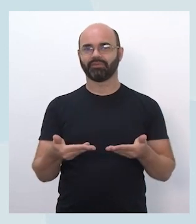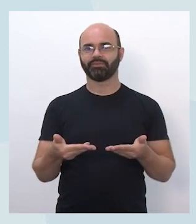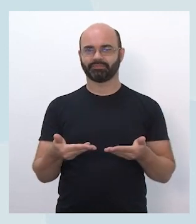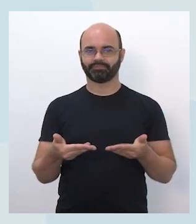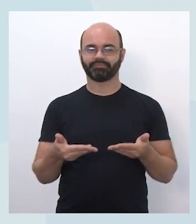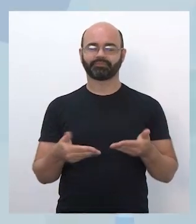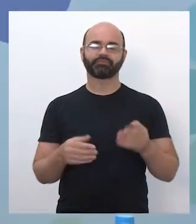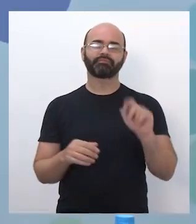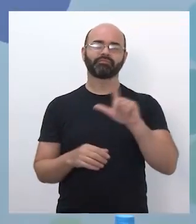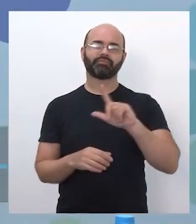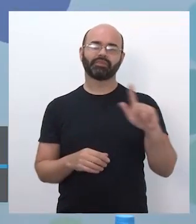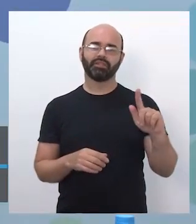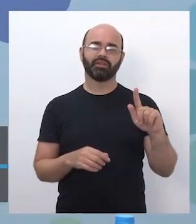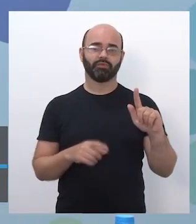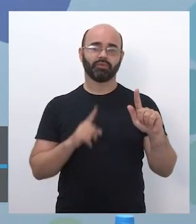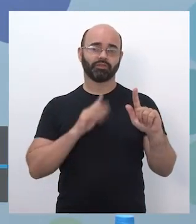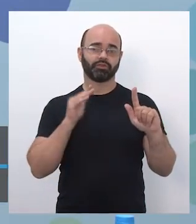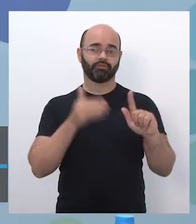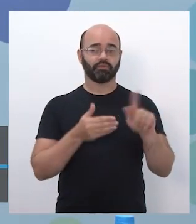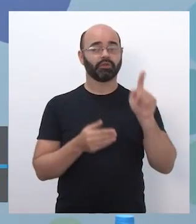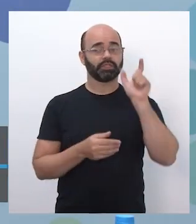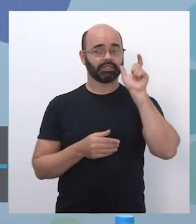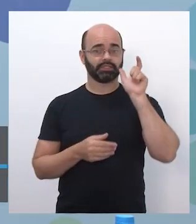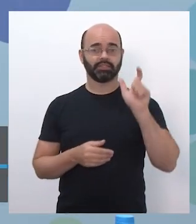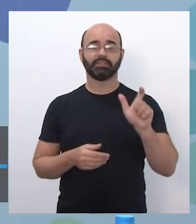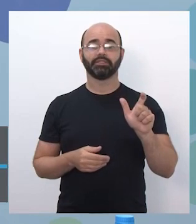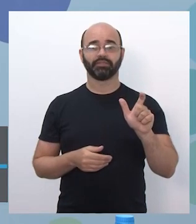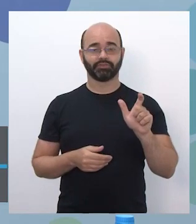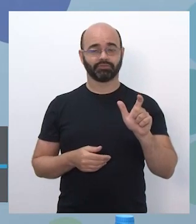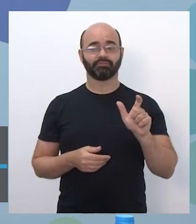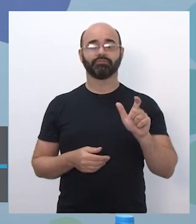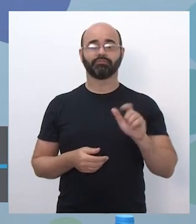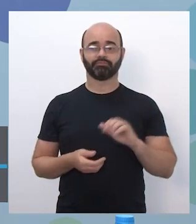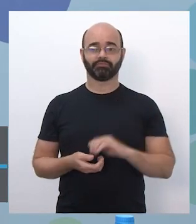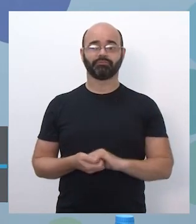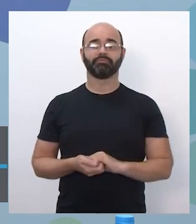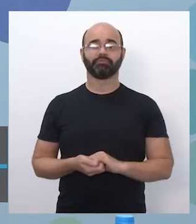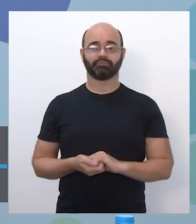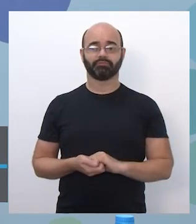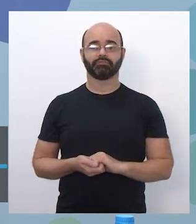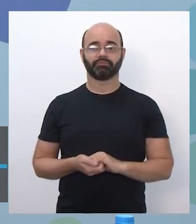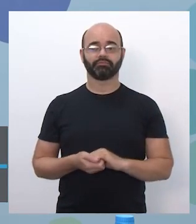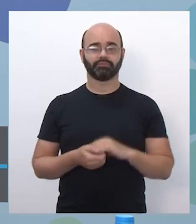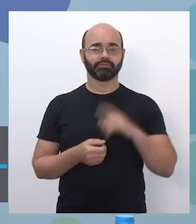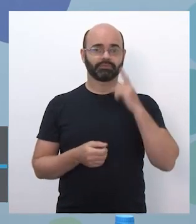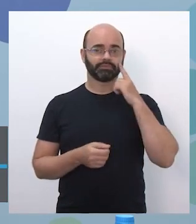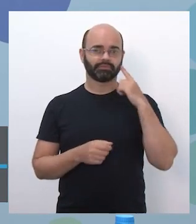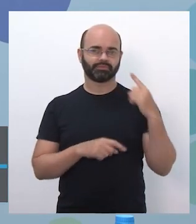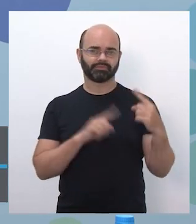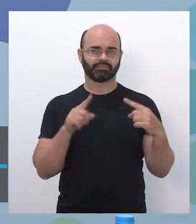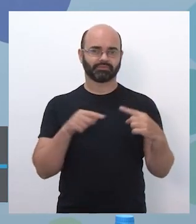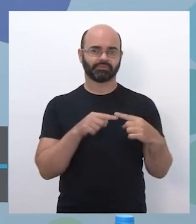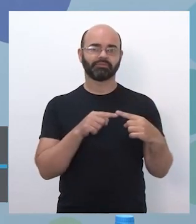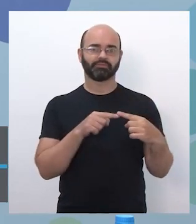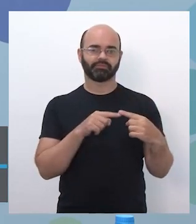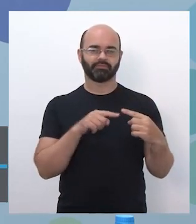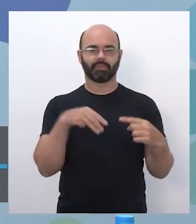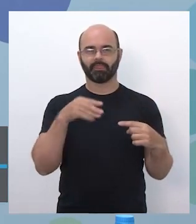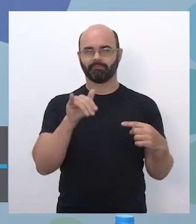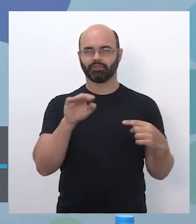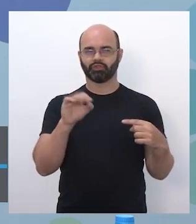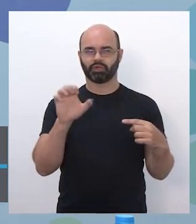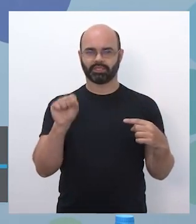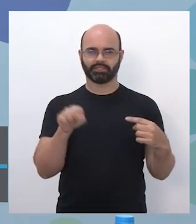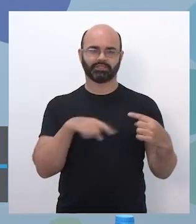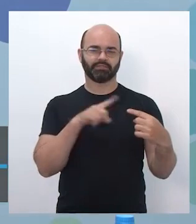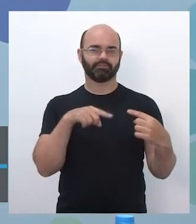habilidades de linguagens, o que é super interessante e mostra o quanto essas missões têm um caráter interdisciplinar. Nós vivemos num